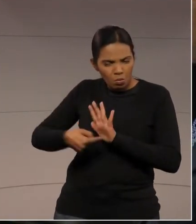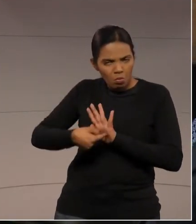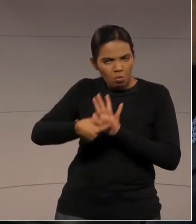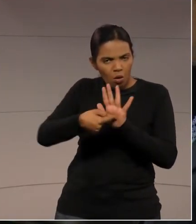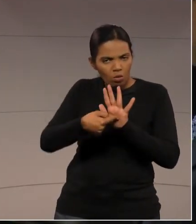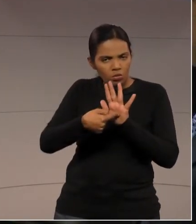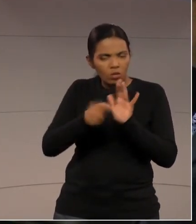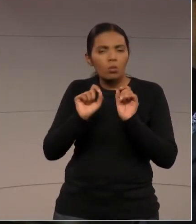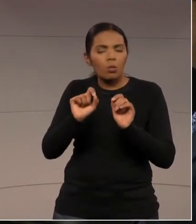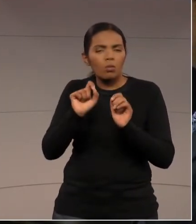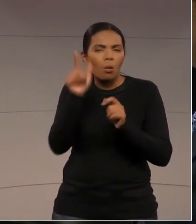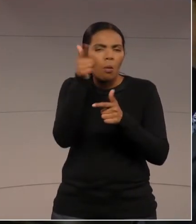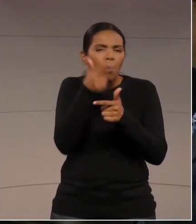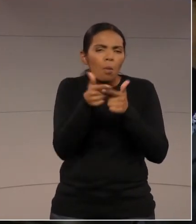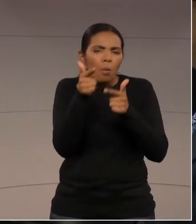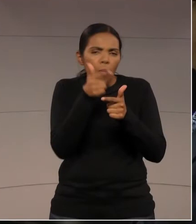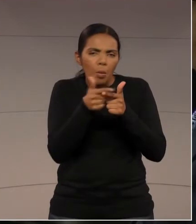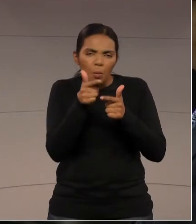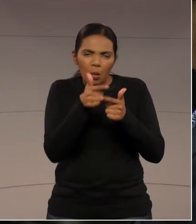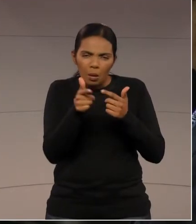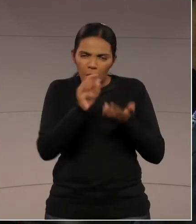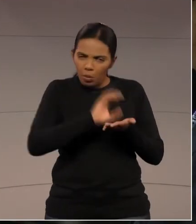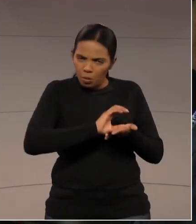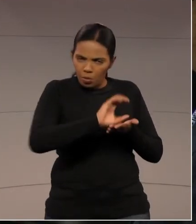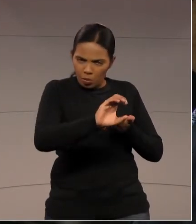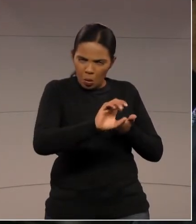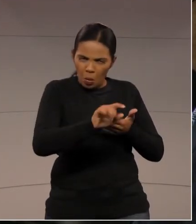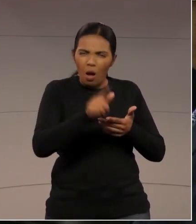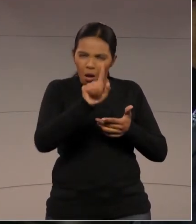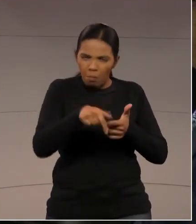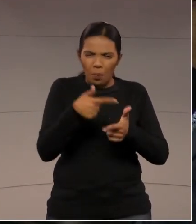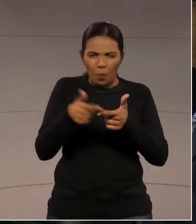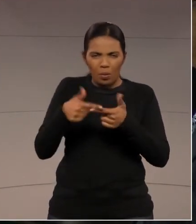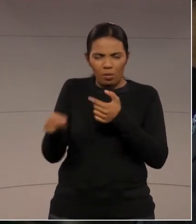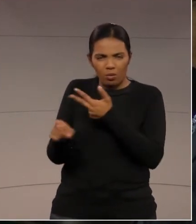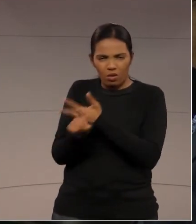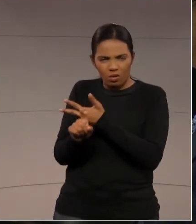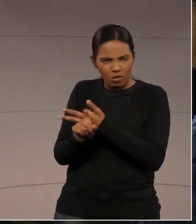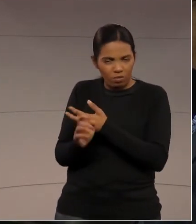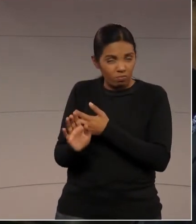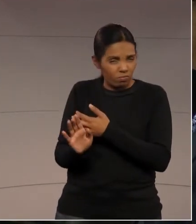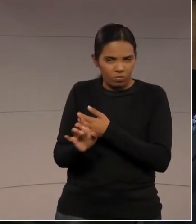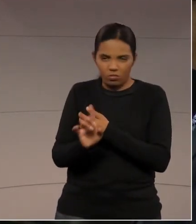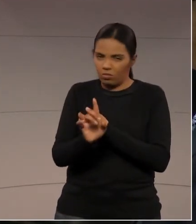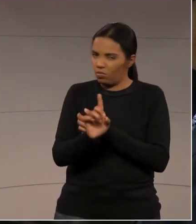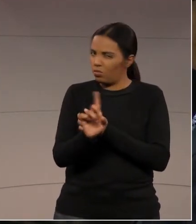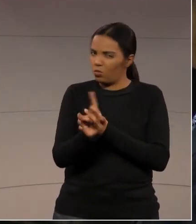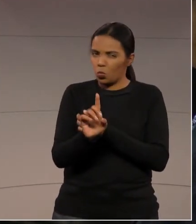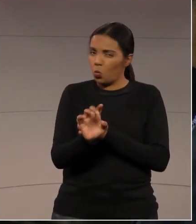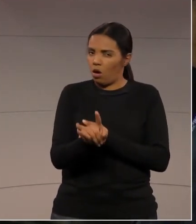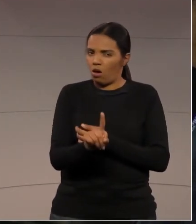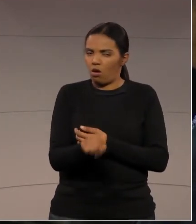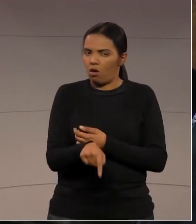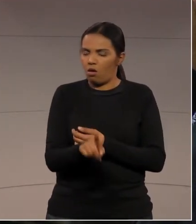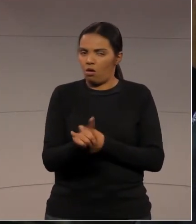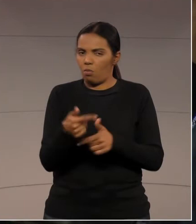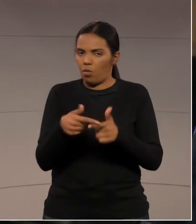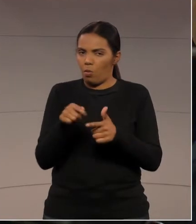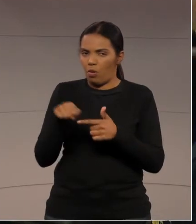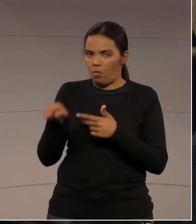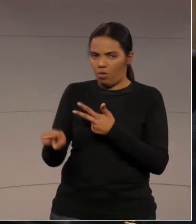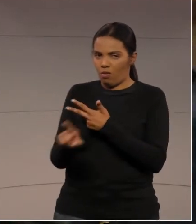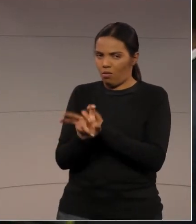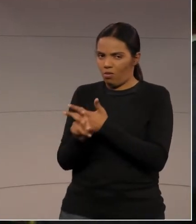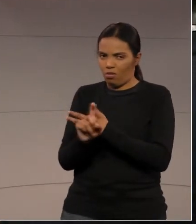problema das contas públicas é o executivo, o servidor público do executivo. E não é. É o servidor público do executivo que